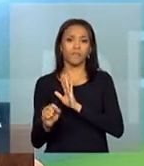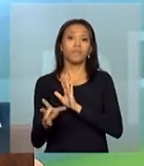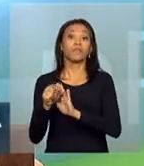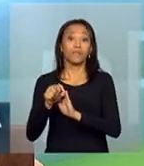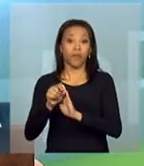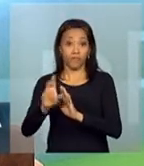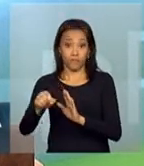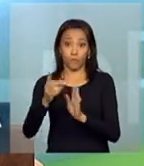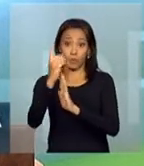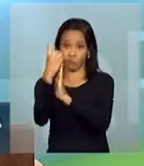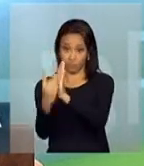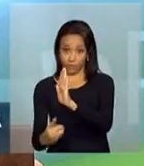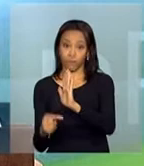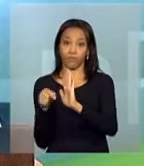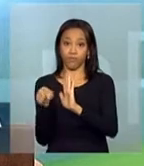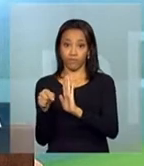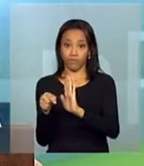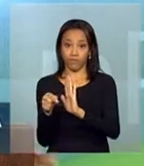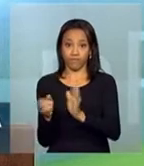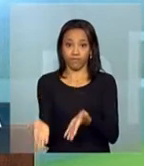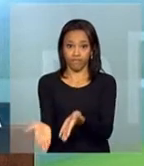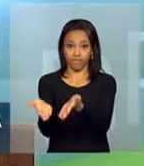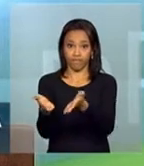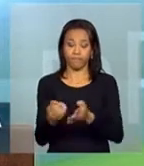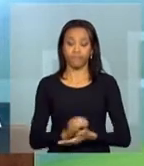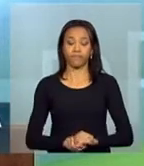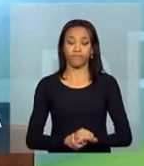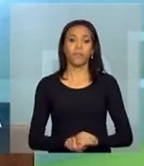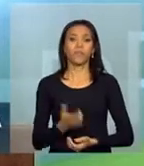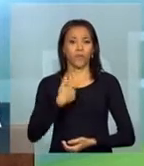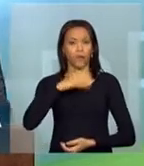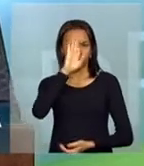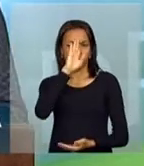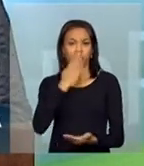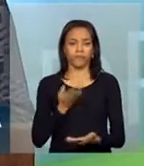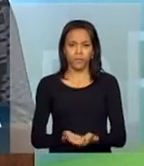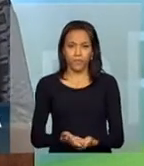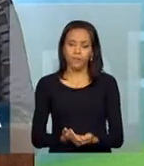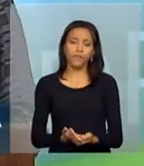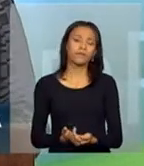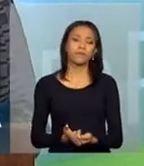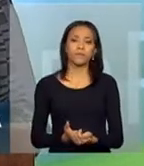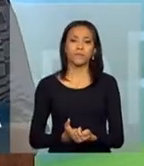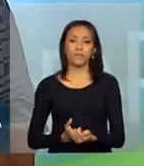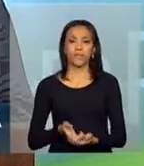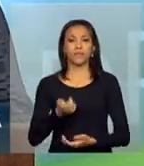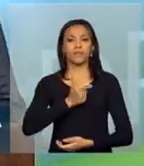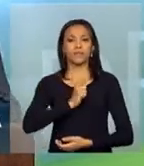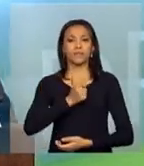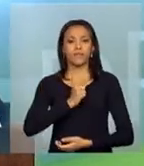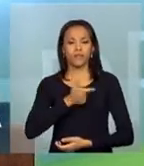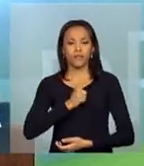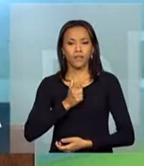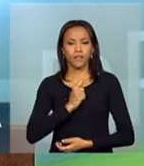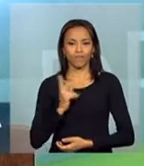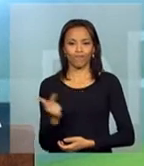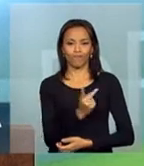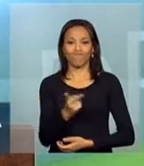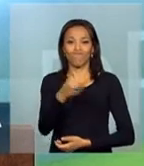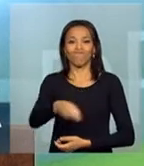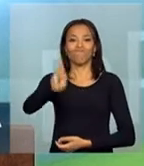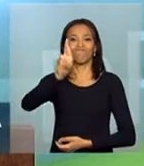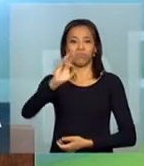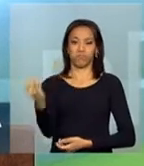decreto. E eu acredito que ele tem um papel muito importante.